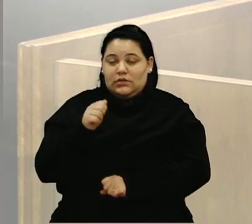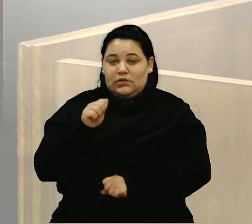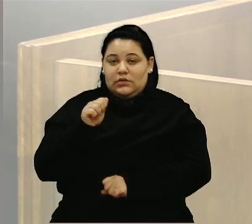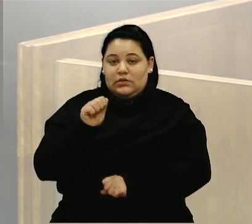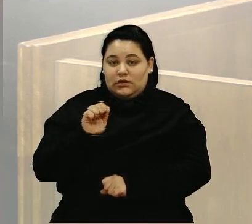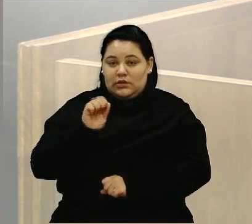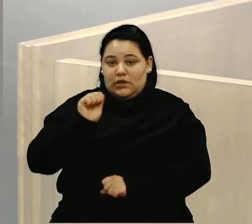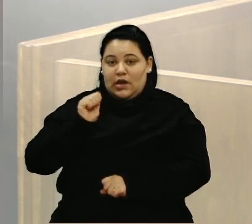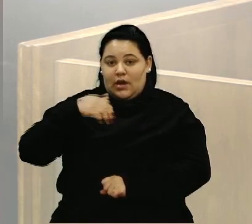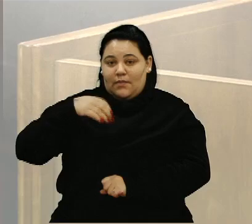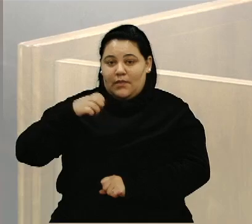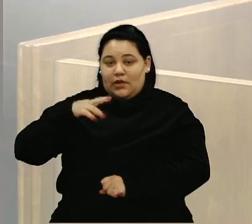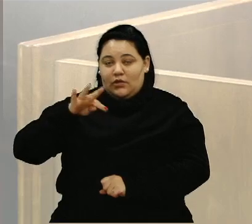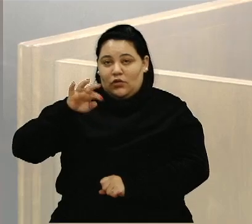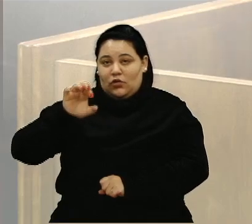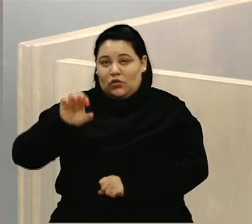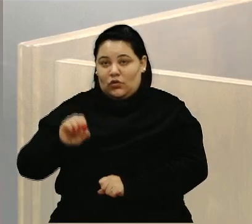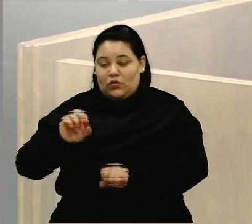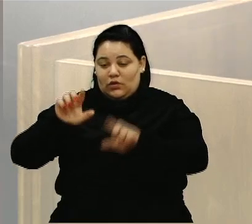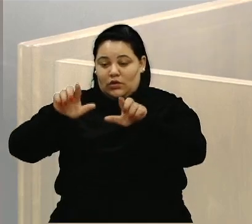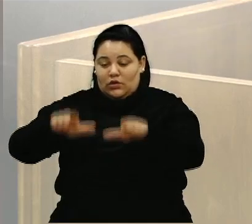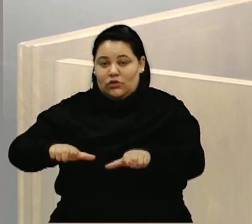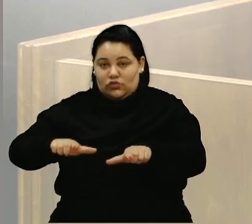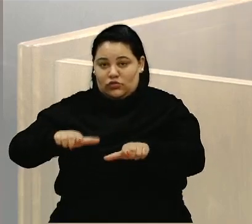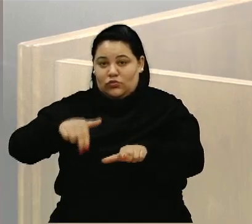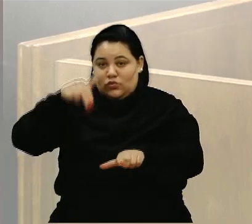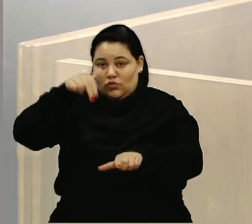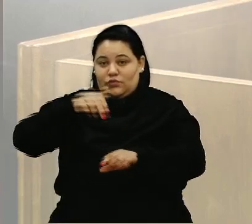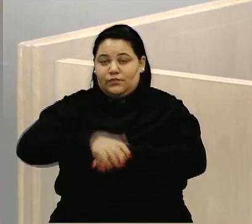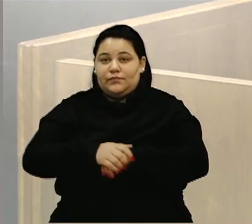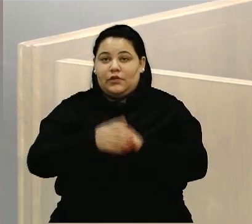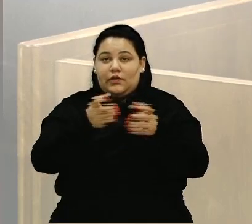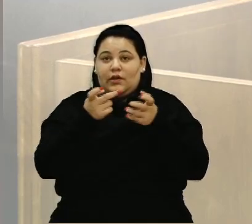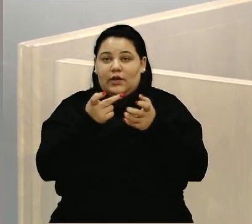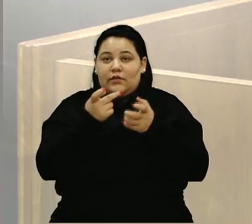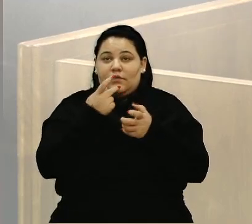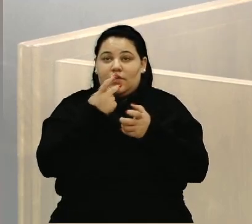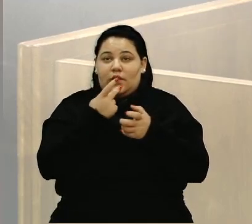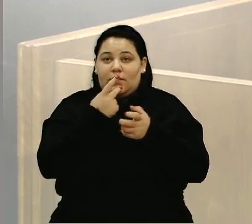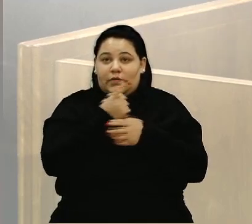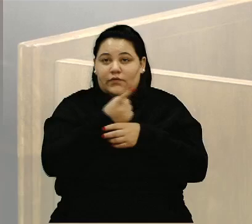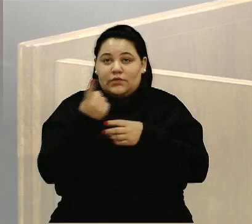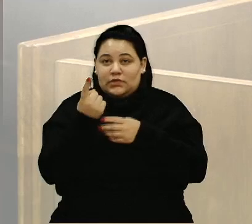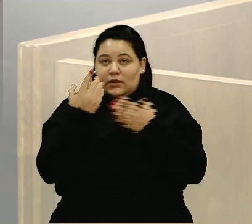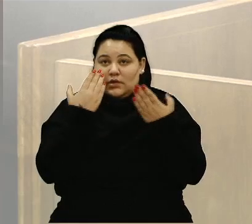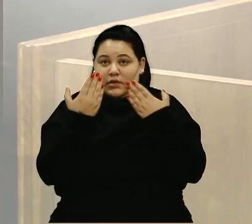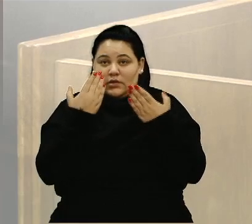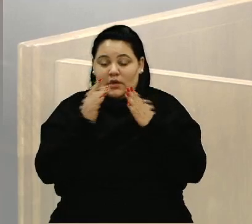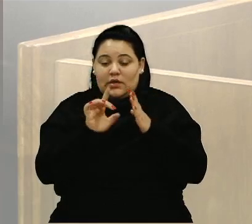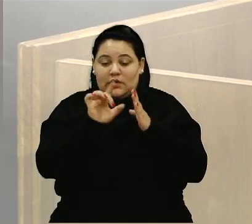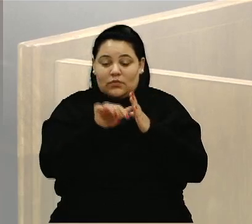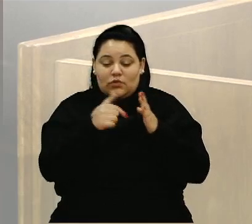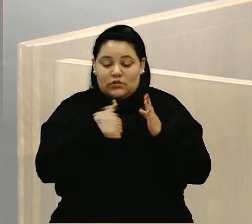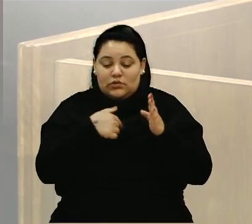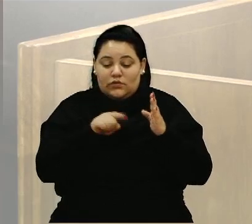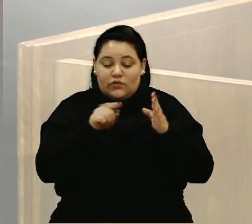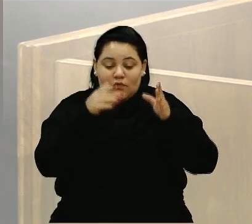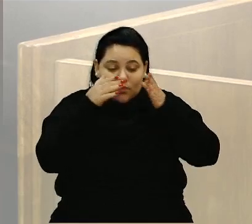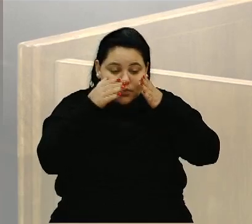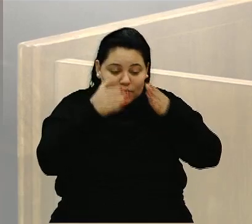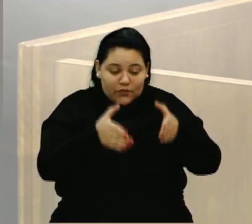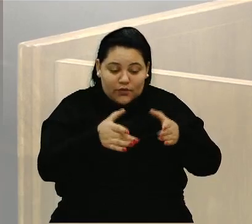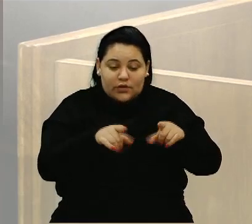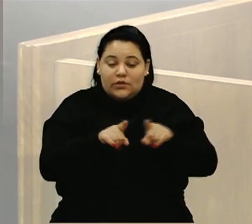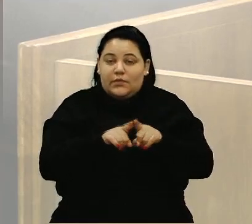passar, na sequência, para os senhores verificar, e depois eu vou me focar na situação da